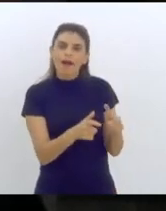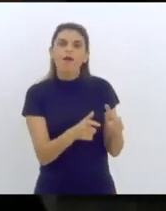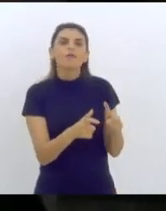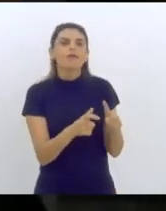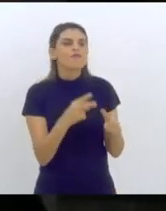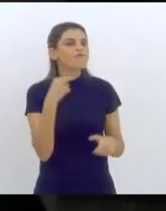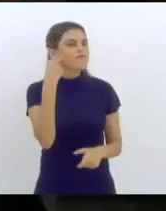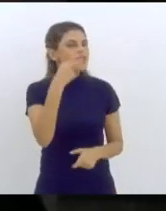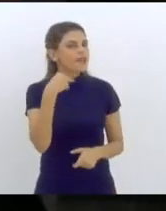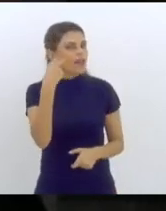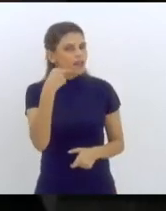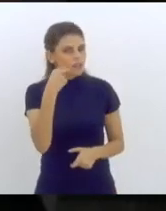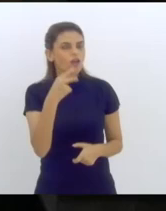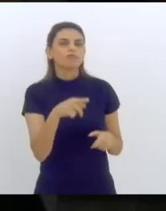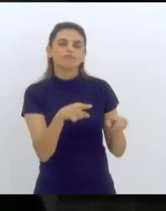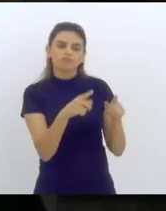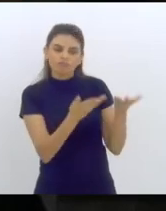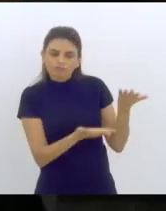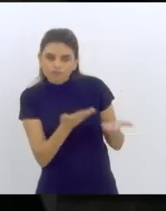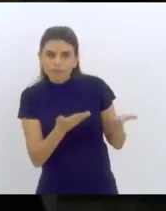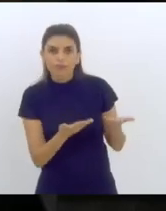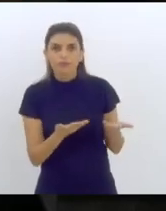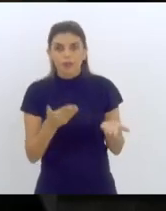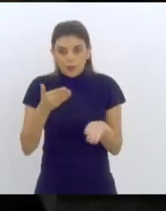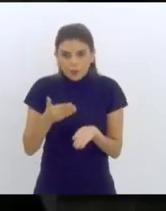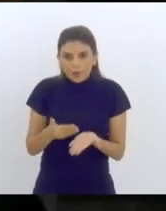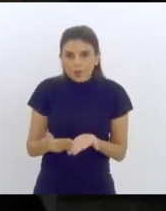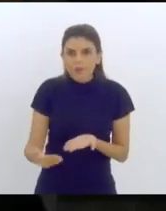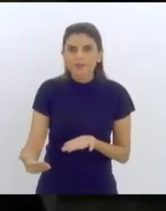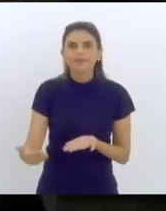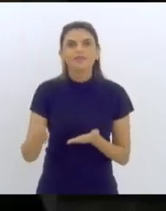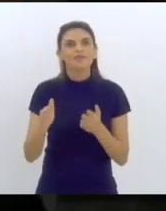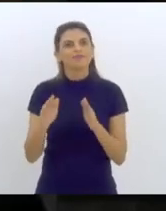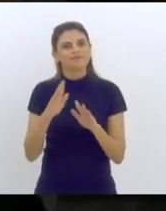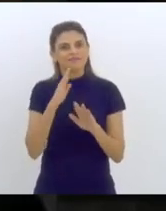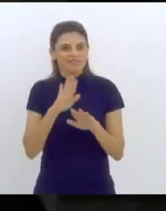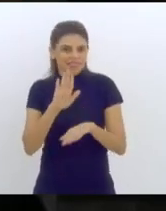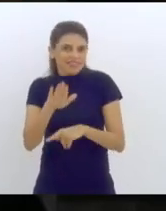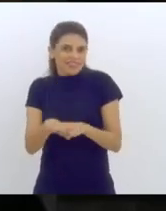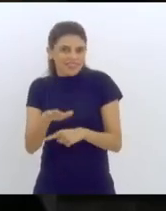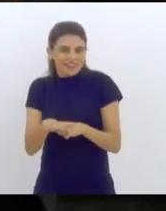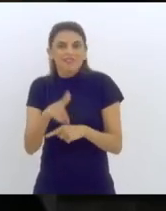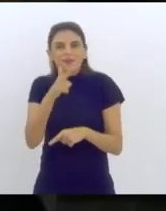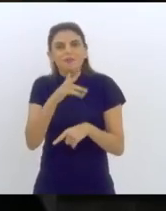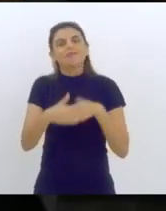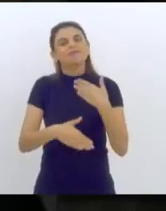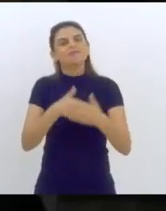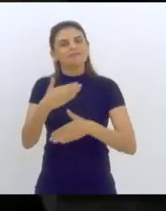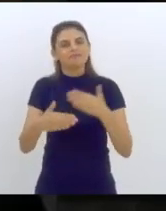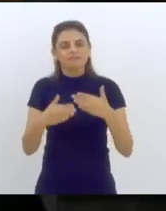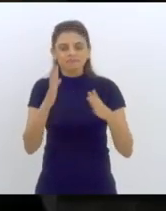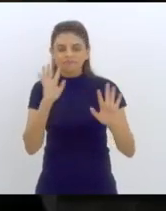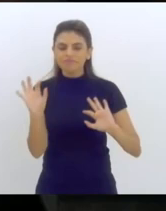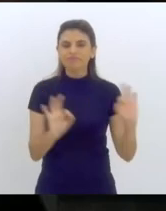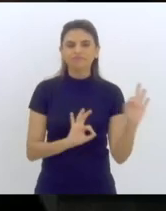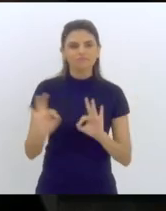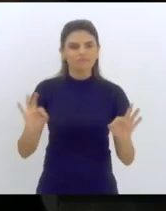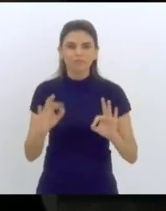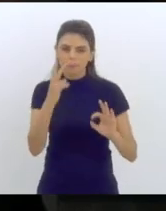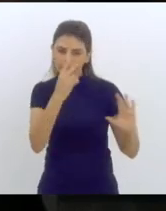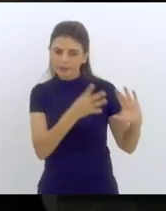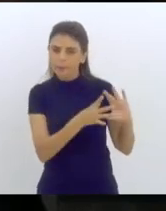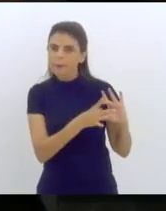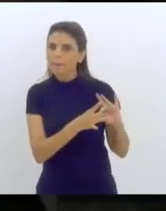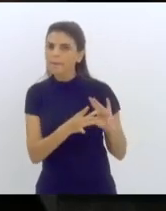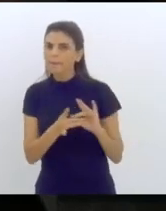o Estado começa a tomar o rumo correto, até mesmo